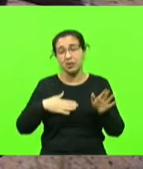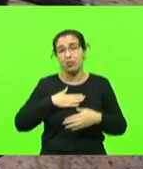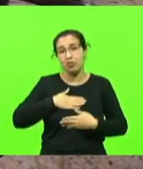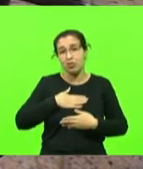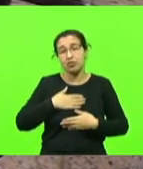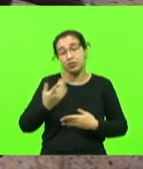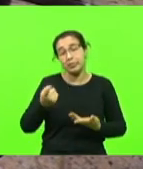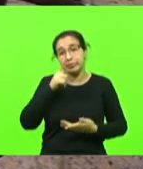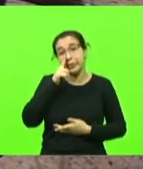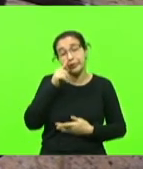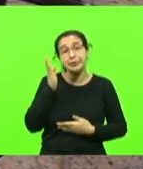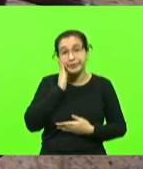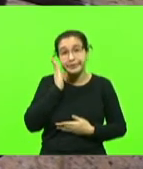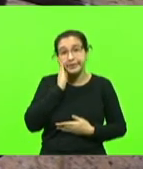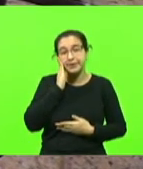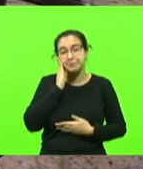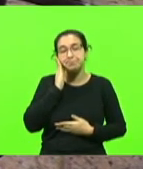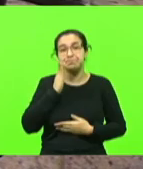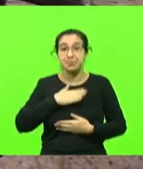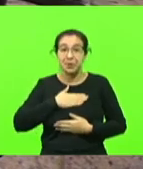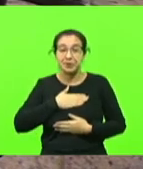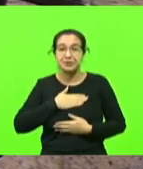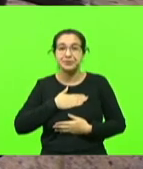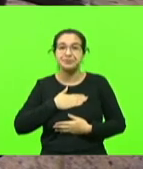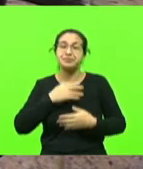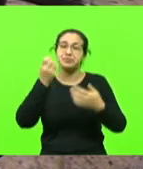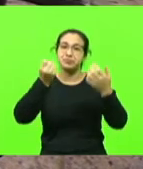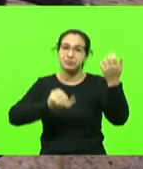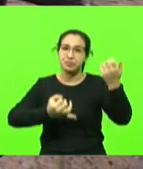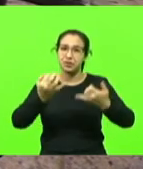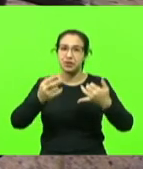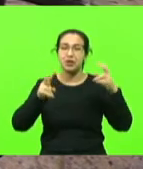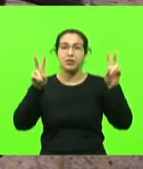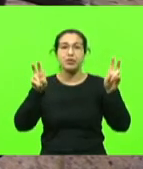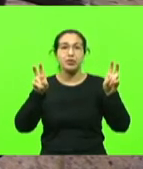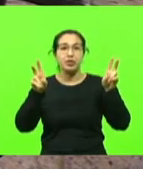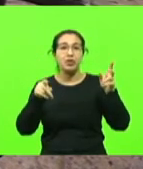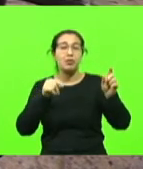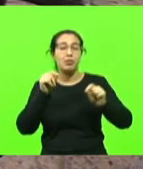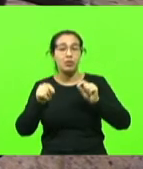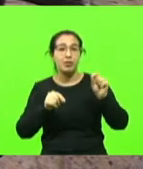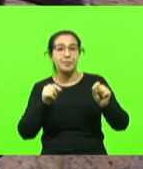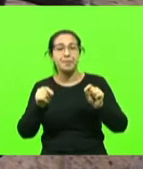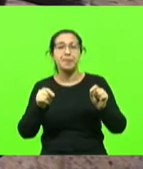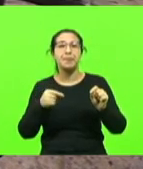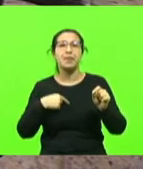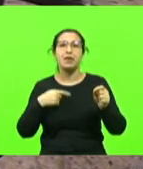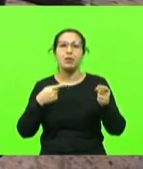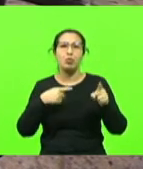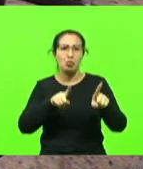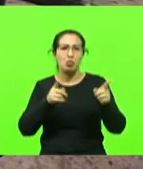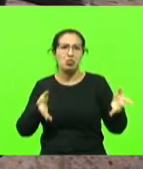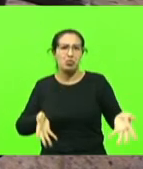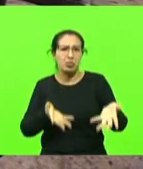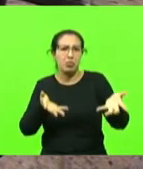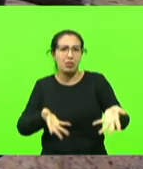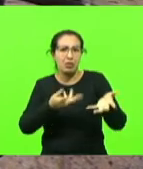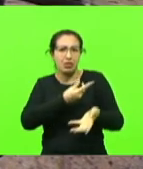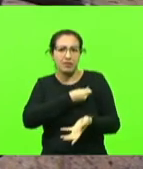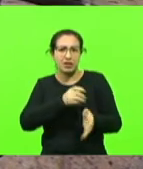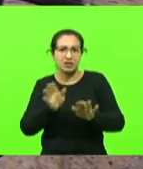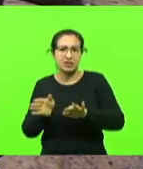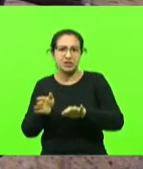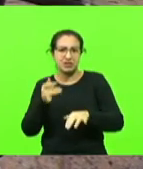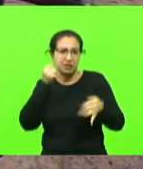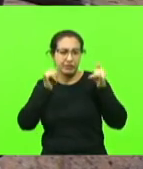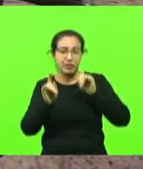eu quero deixar essa minha fala, realmente para deixar bem claro aqui, não estamos estimulando as pessoas a não tomarem a vacina, agora sou